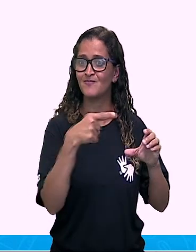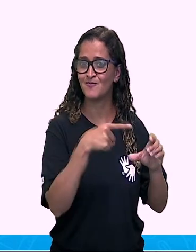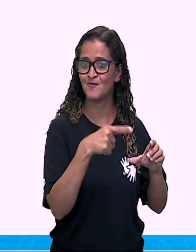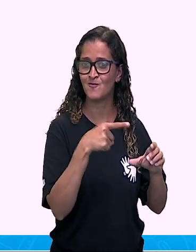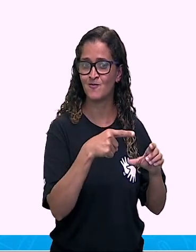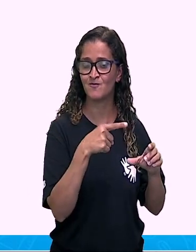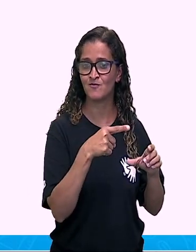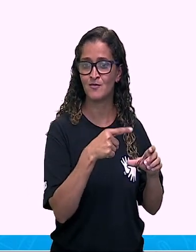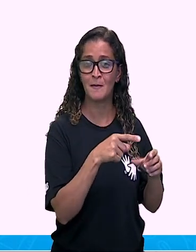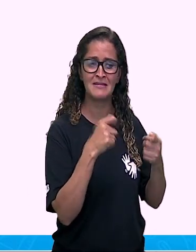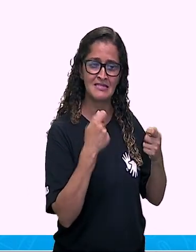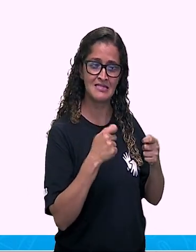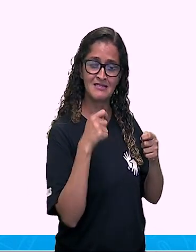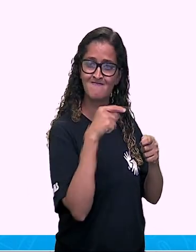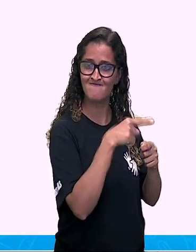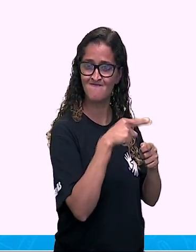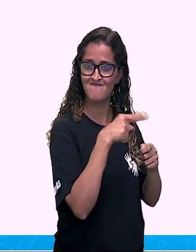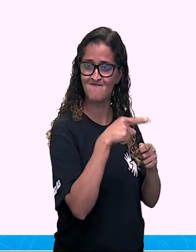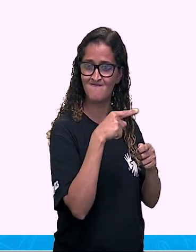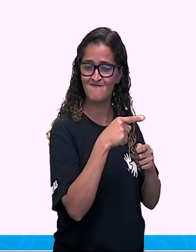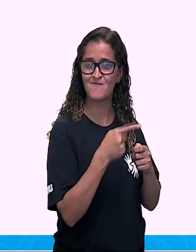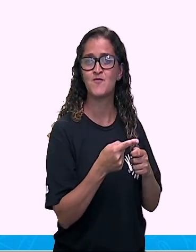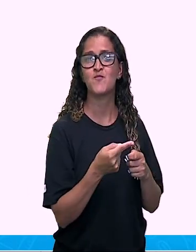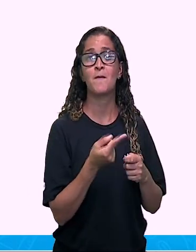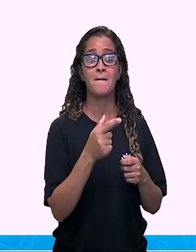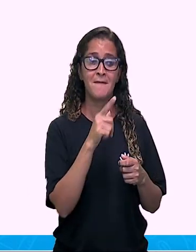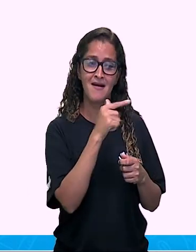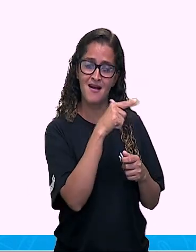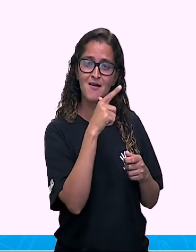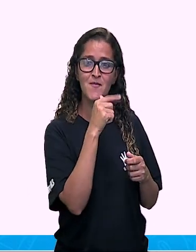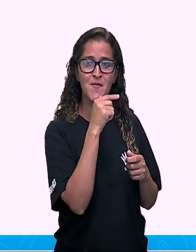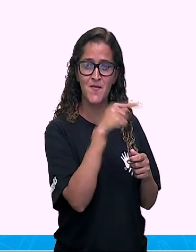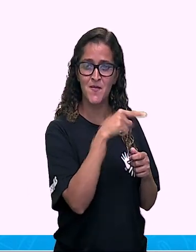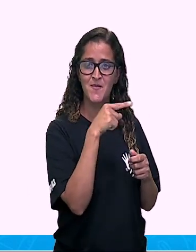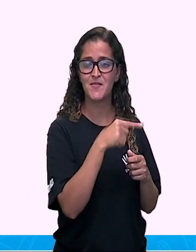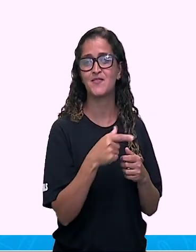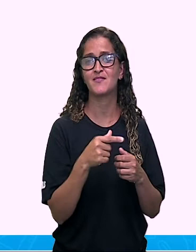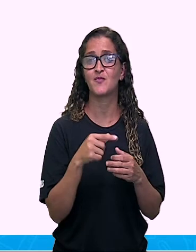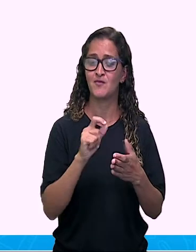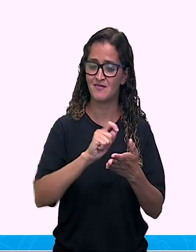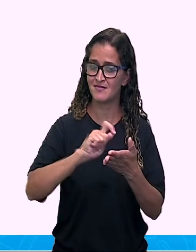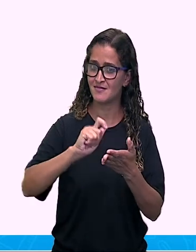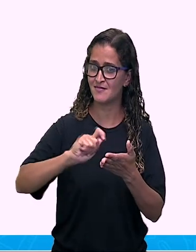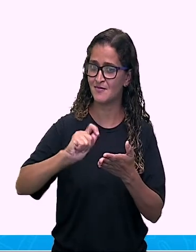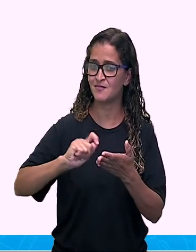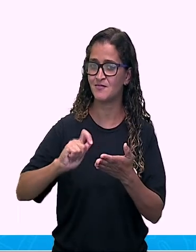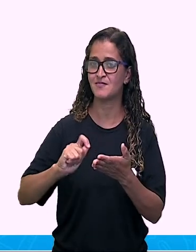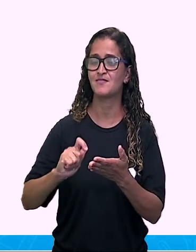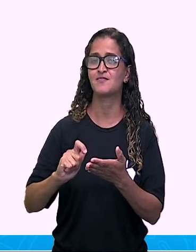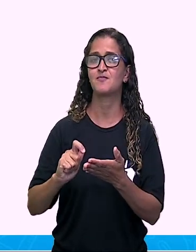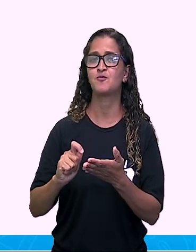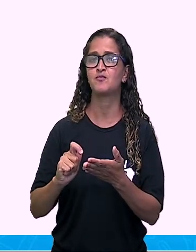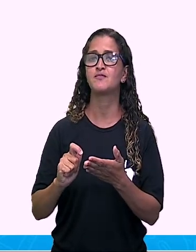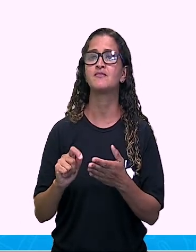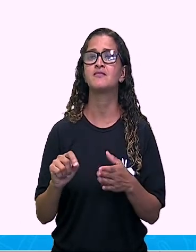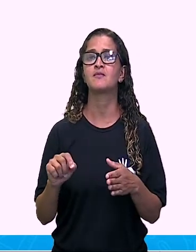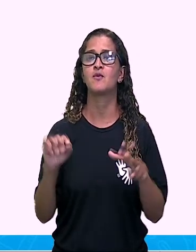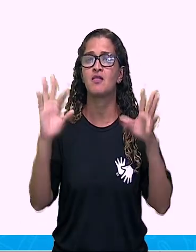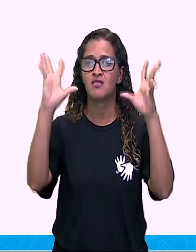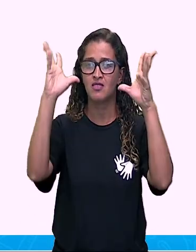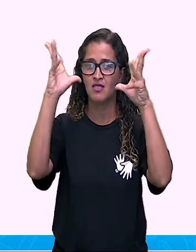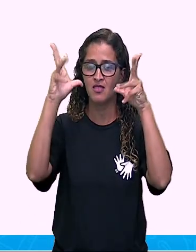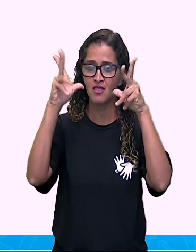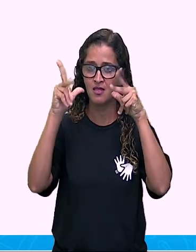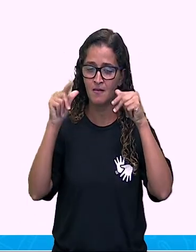de água. Tá? Então, nós vamos escrever aqui, ó, que animais